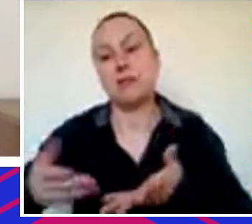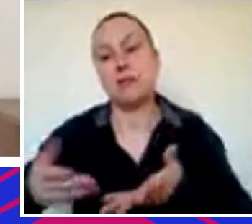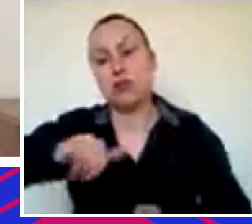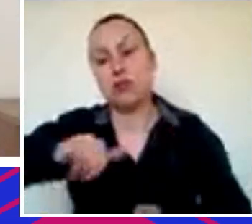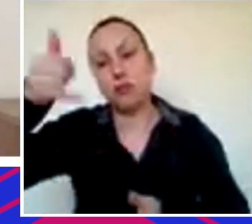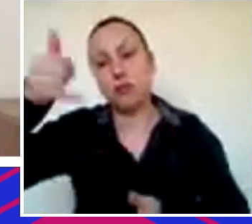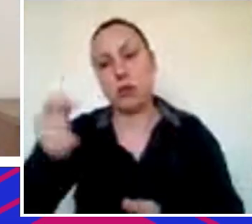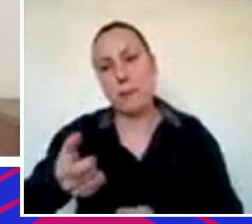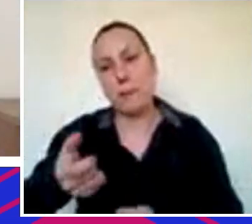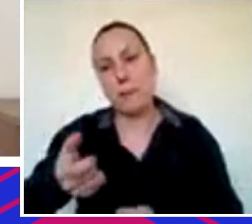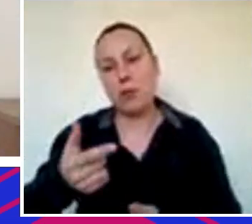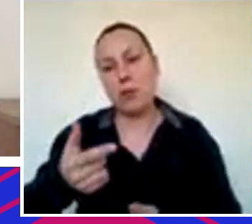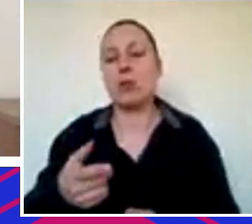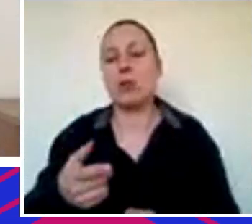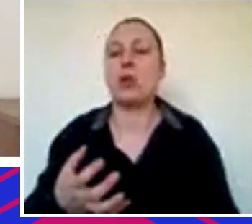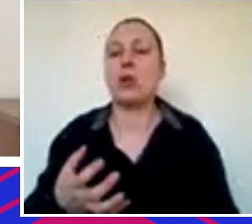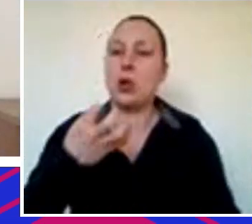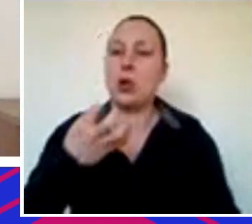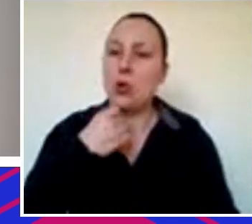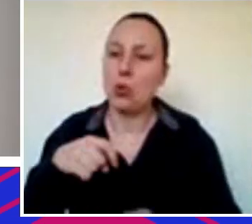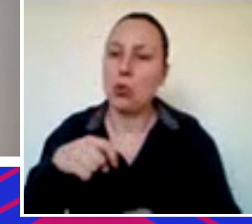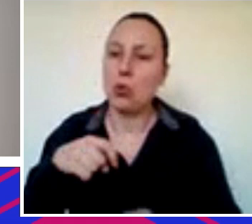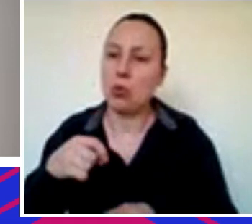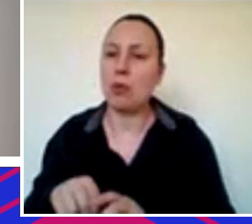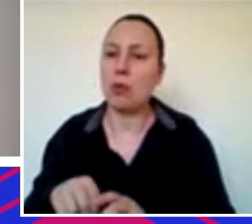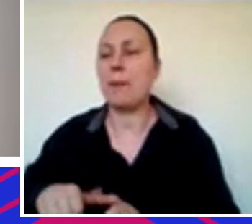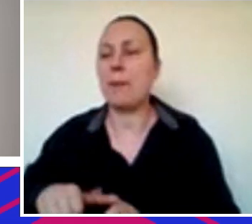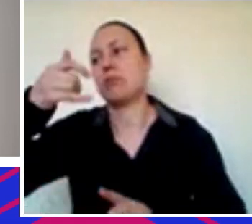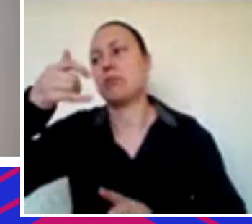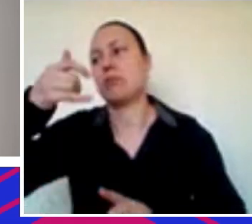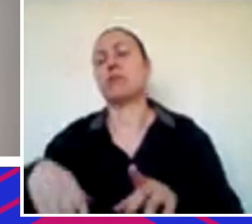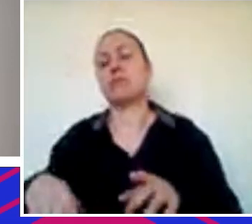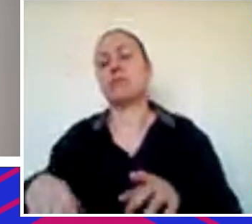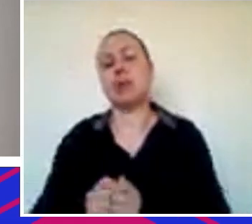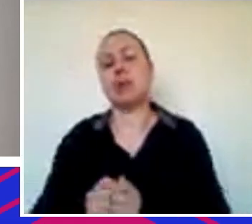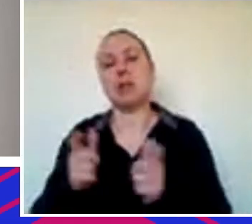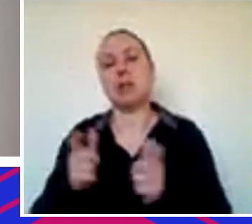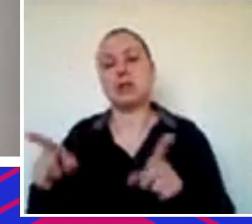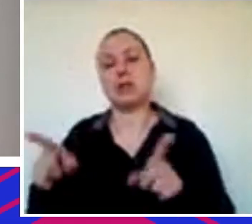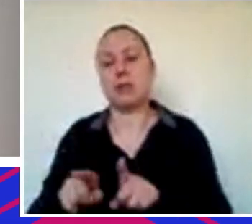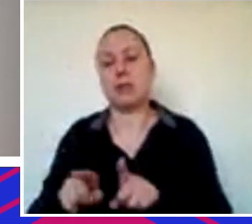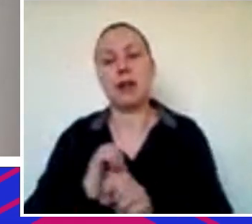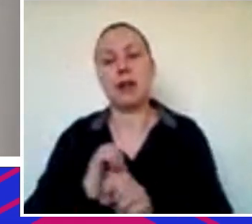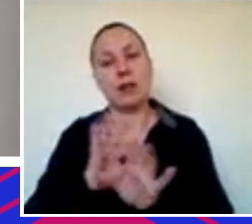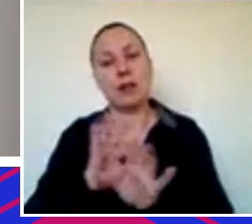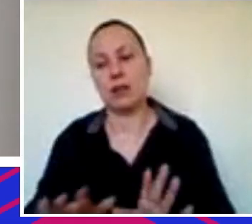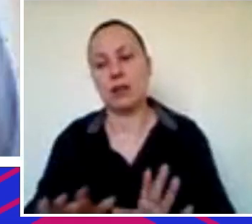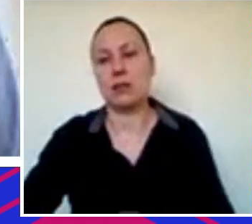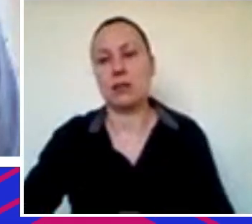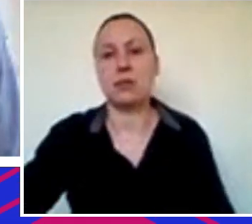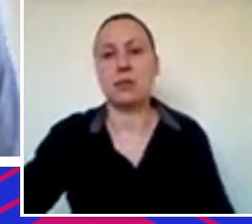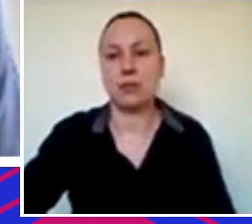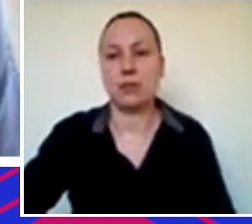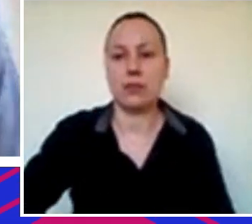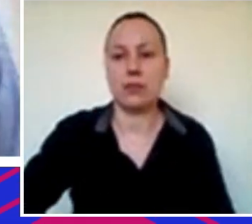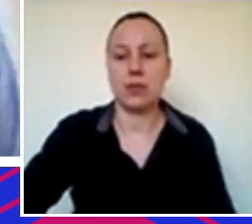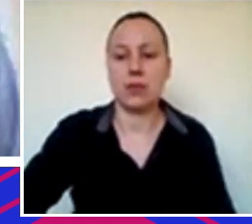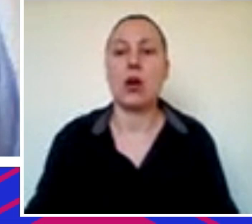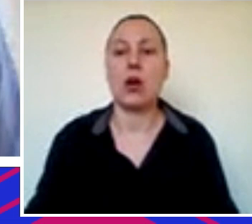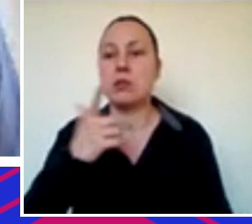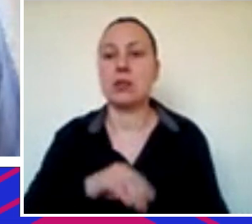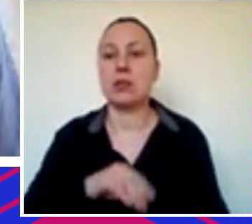com o crescimento lucrativo, eu acho que o valor do crescimento fica muito claro, né, então, você conseguir crescer sendo